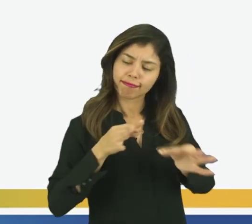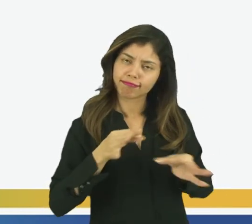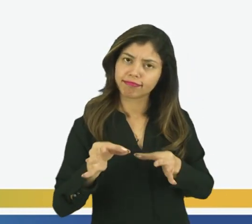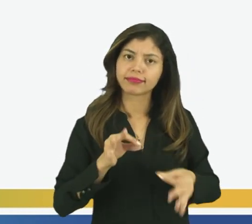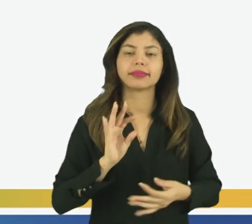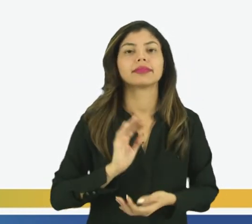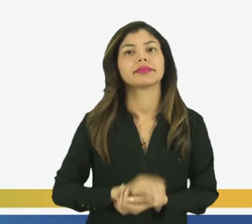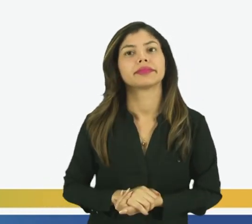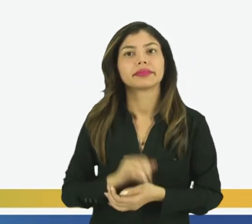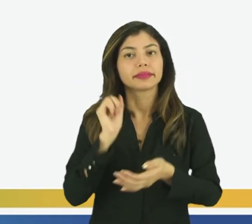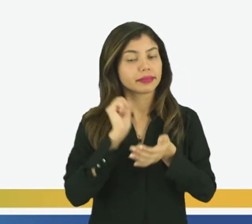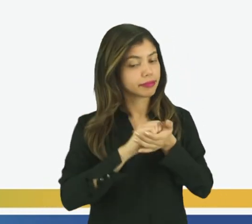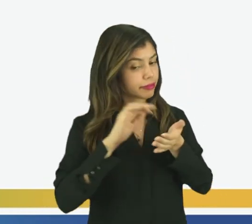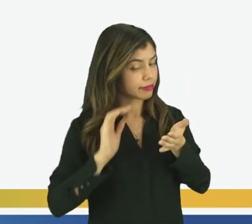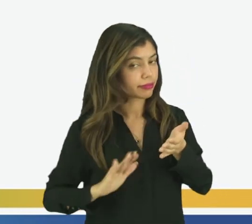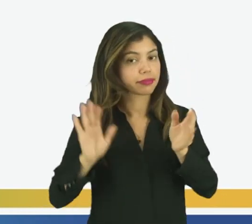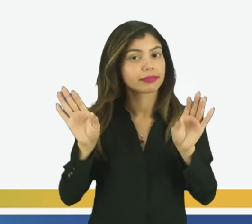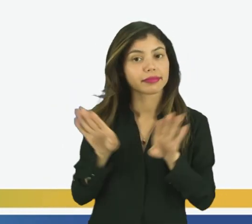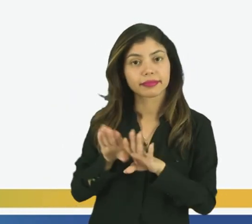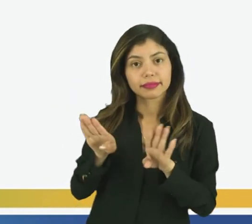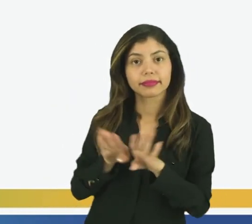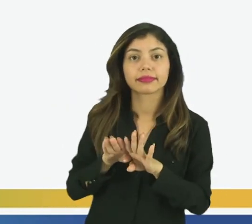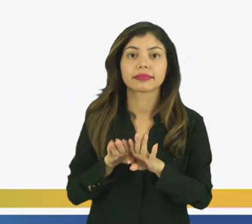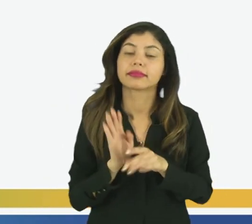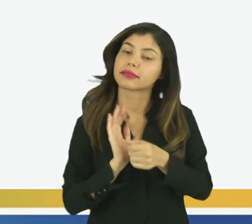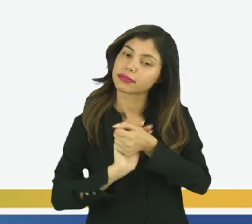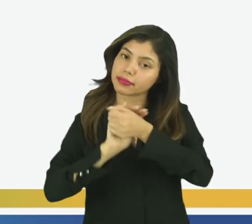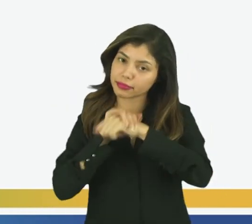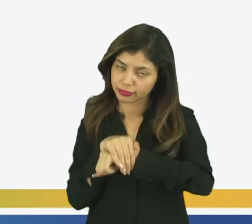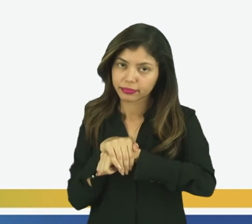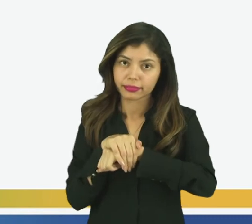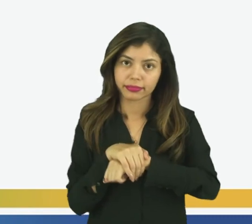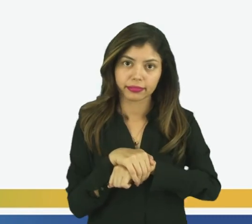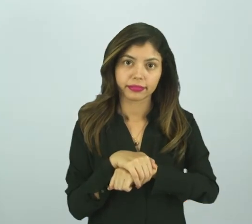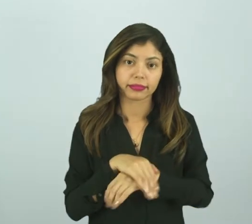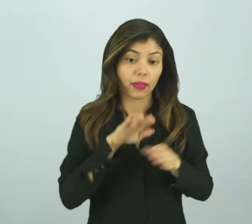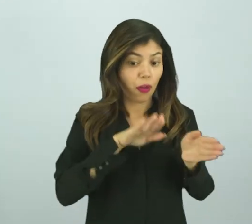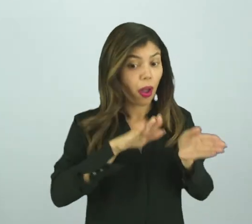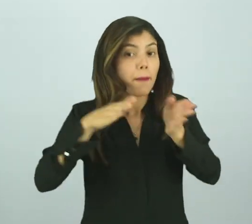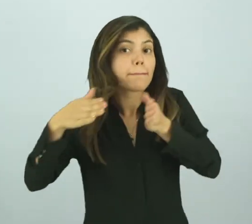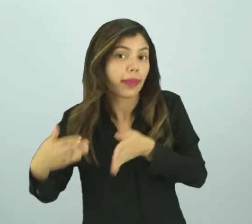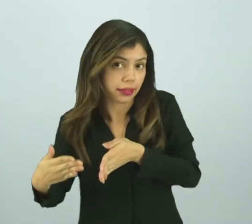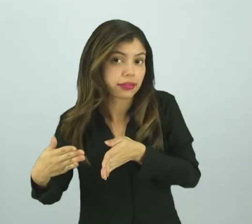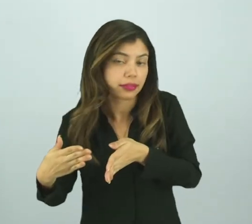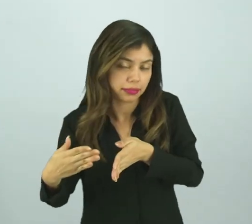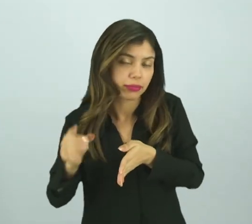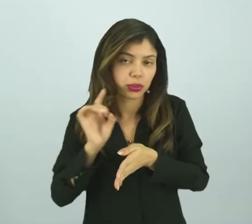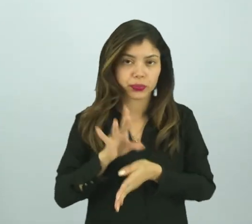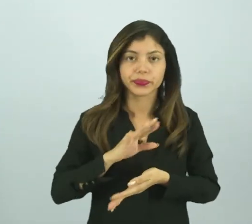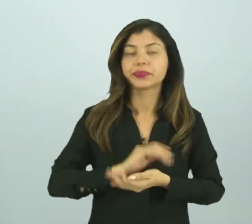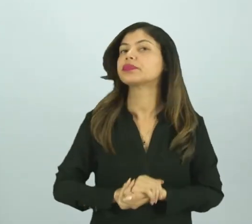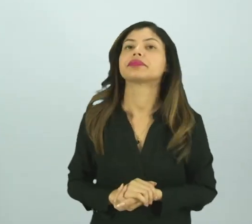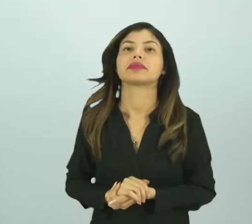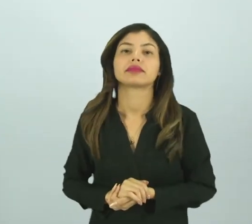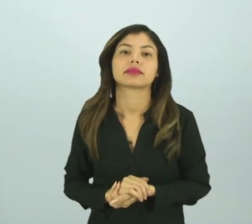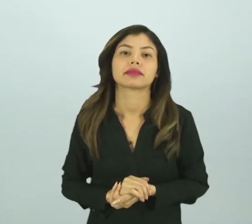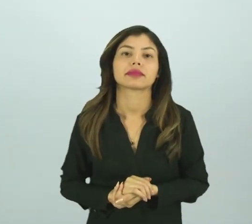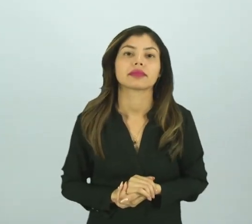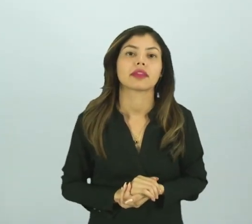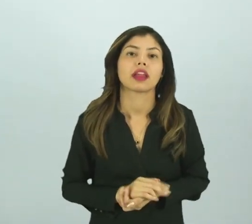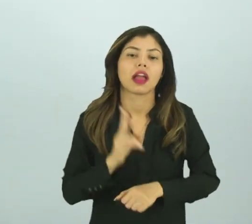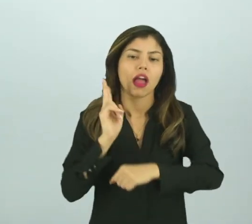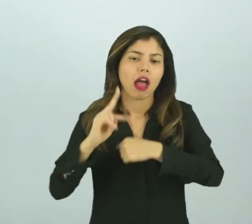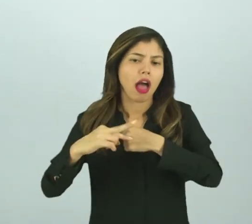atividades, realizar atividades também no período da noite ou parte do período da noite. E isso acontece